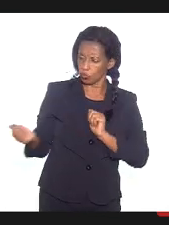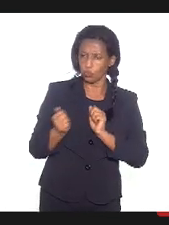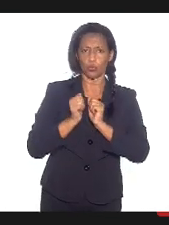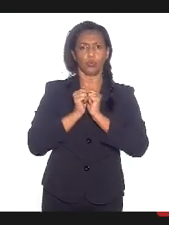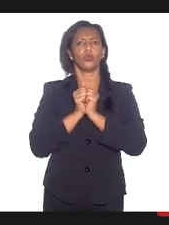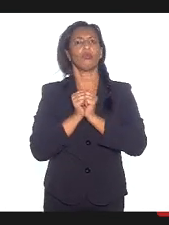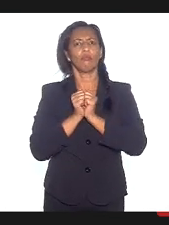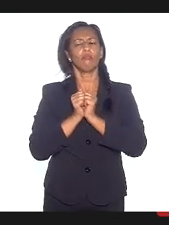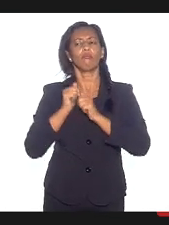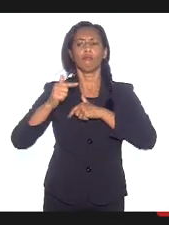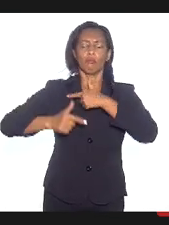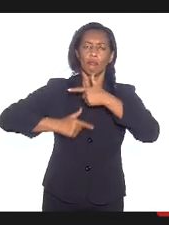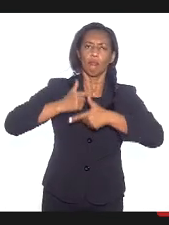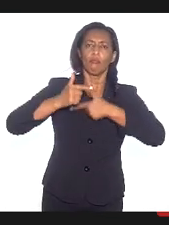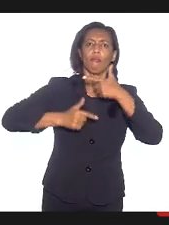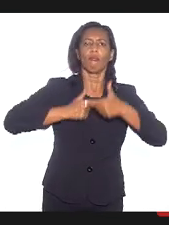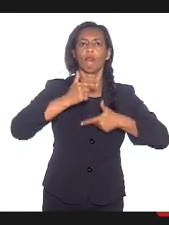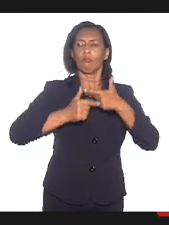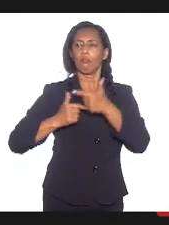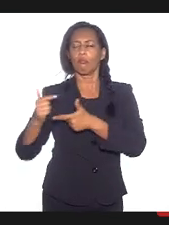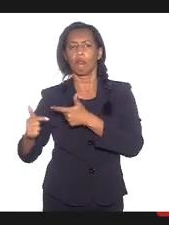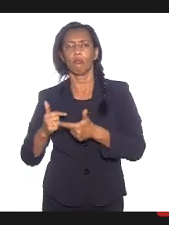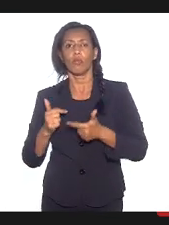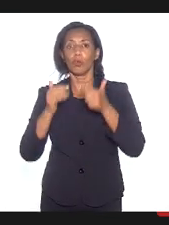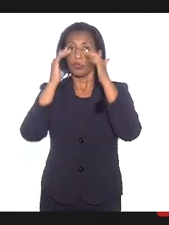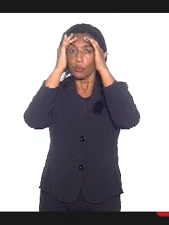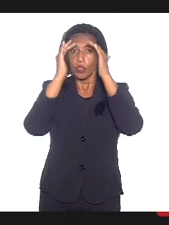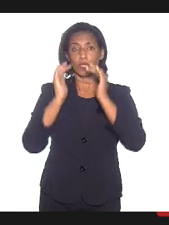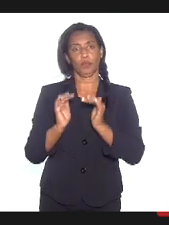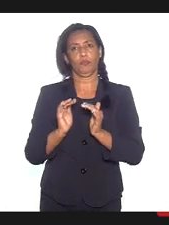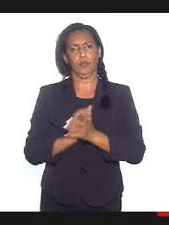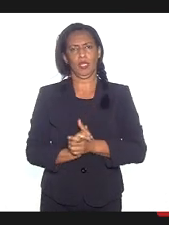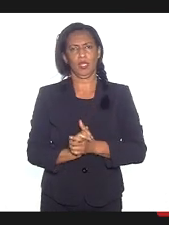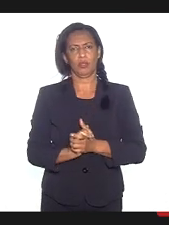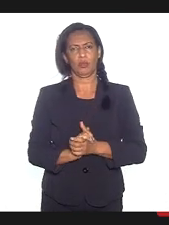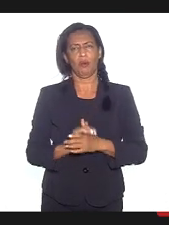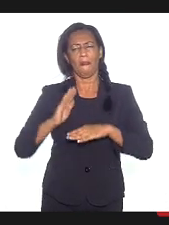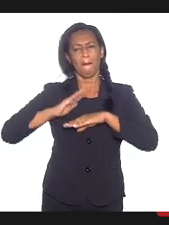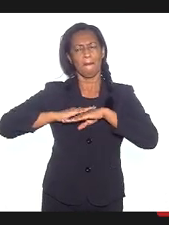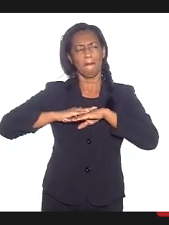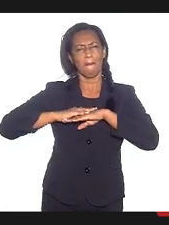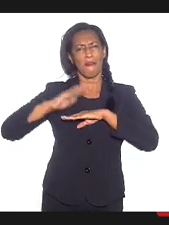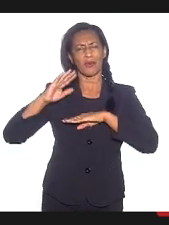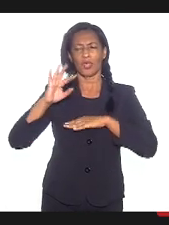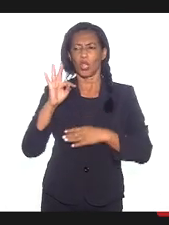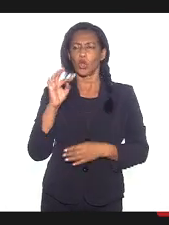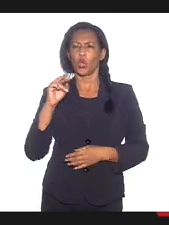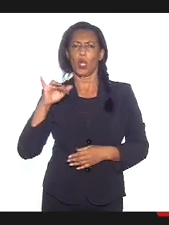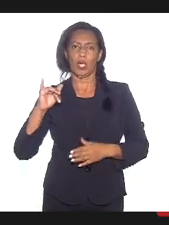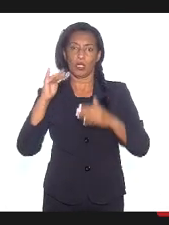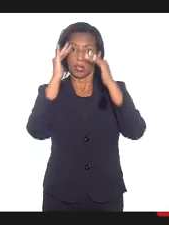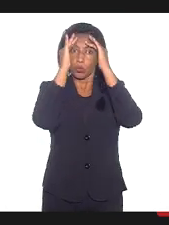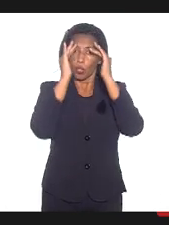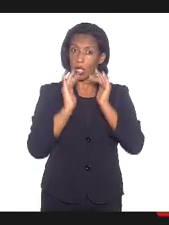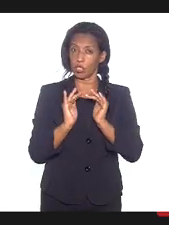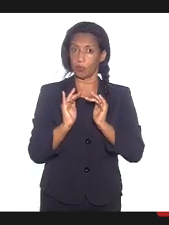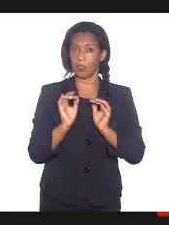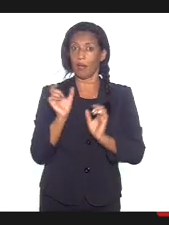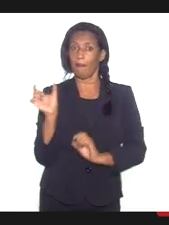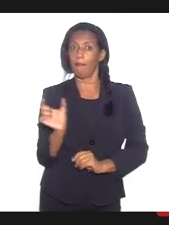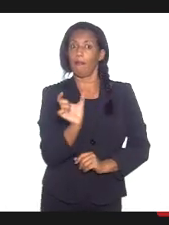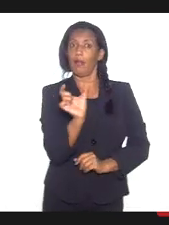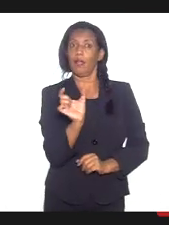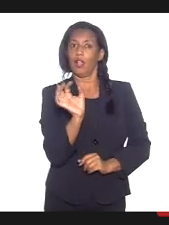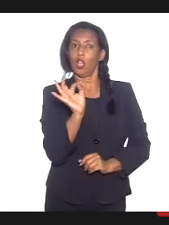nesta disposição do respeito, mais do que da tolerância, respeito, porque historicamente a palavra tolerância